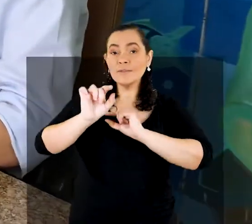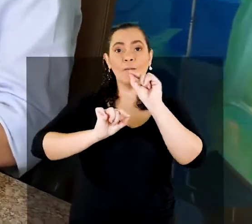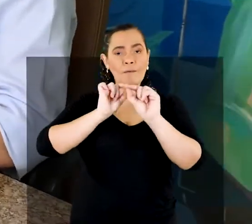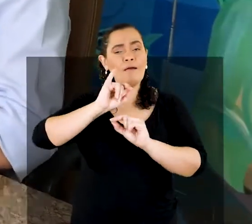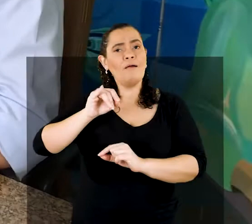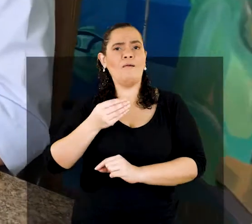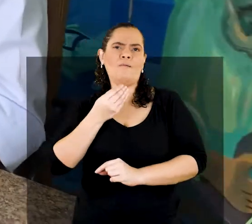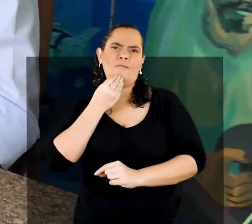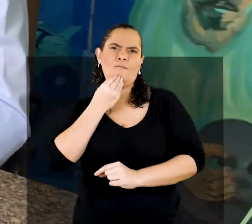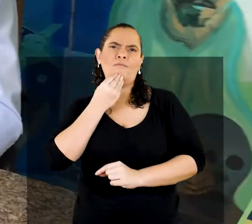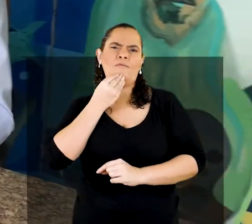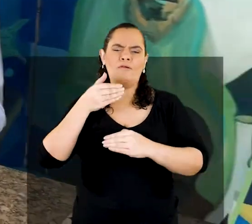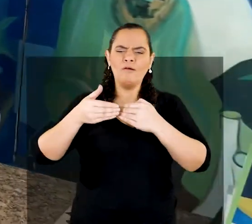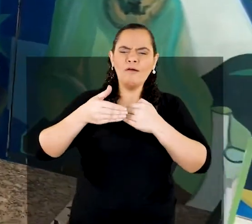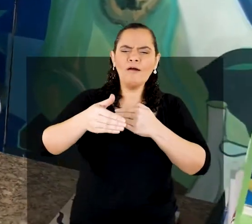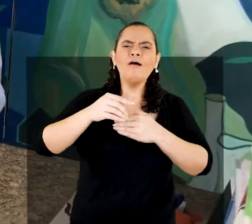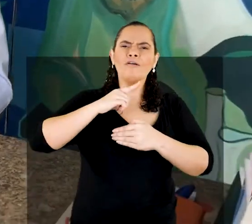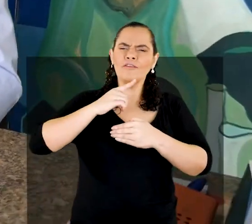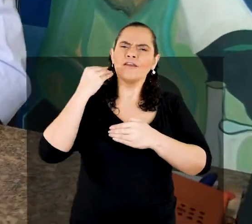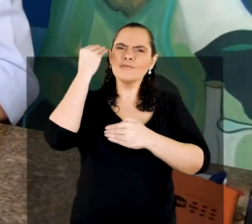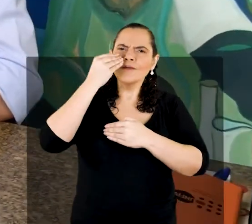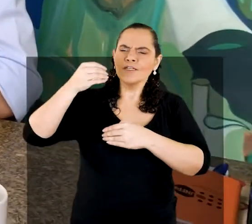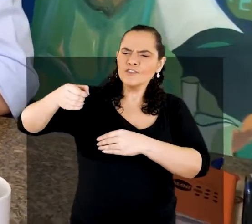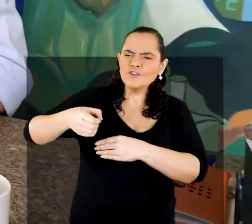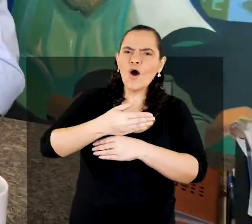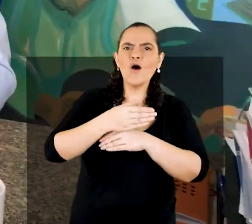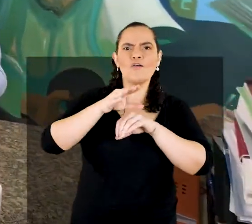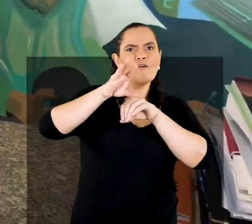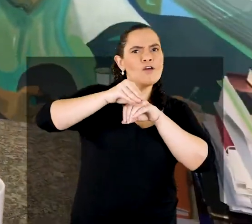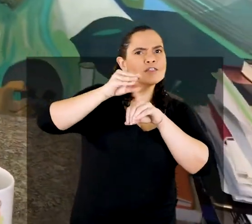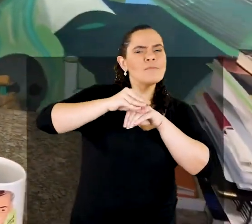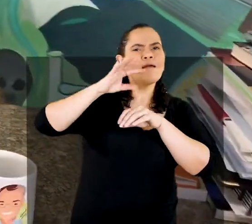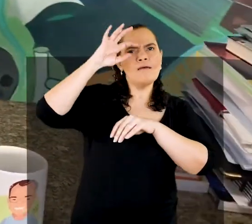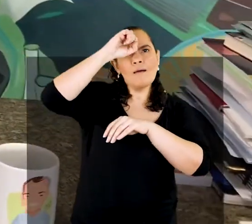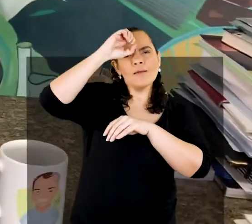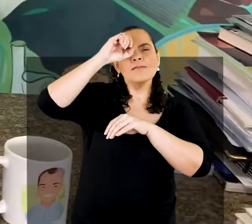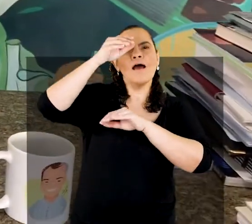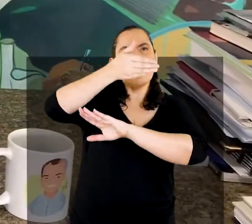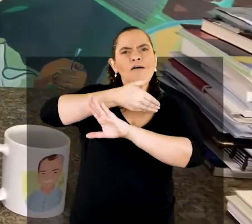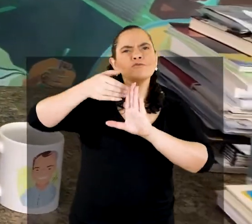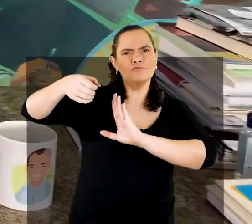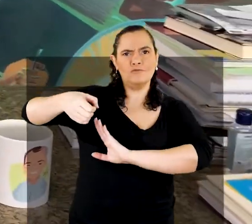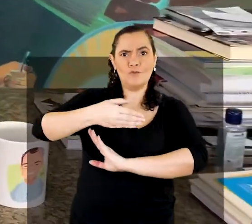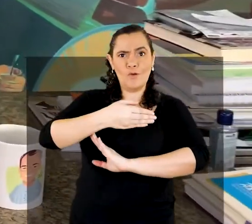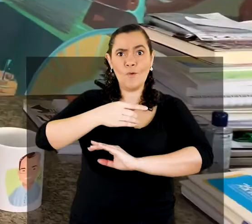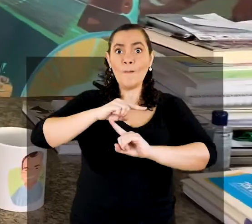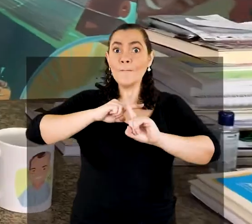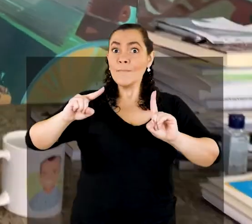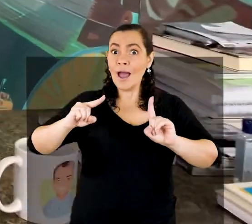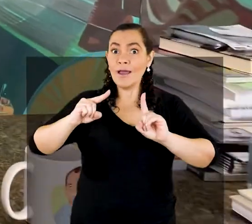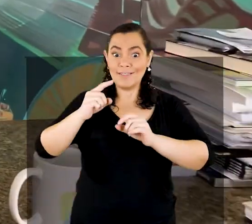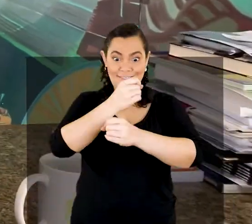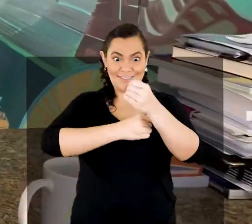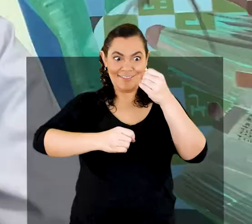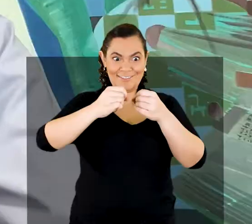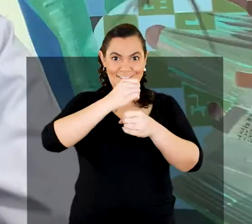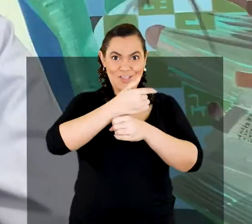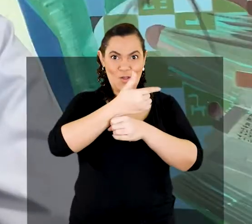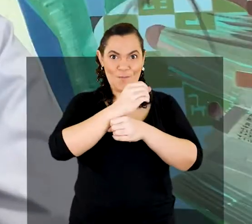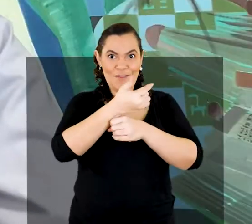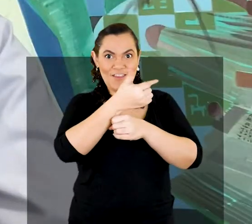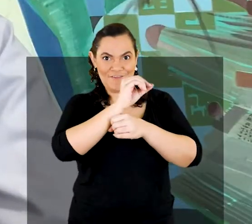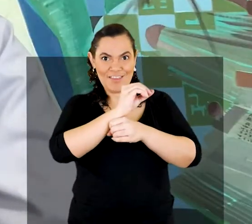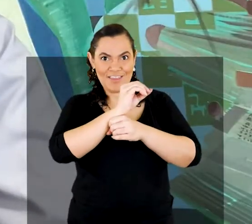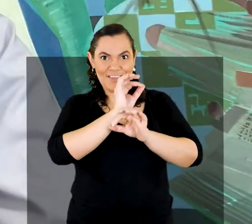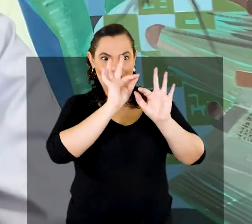trazem desafios e são principalmente oportunidades para novas experiências, conhecimentos e aprendizados. Como